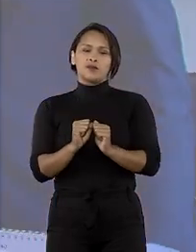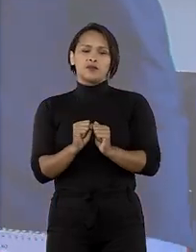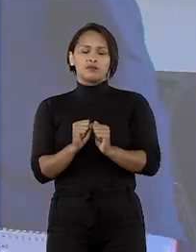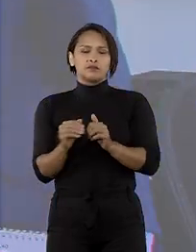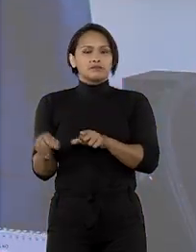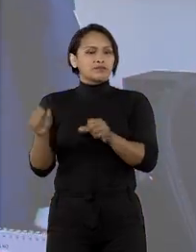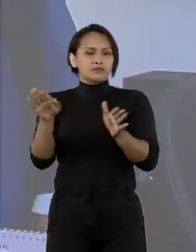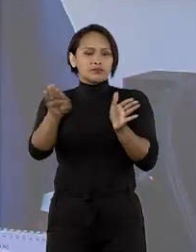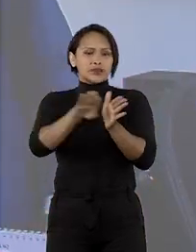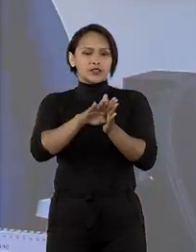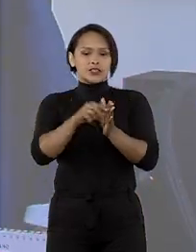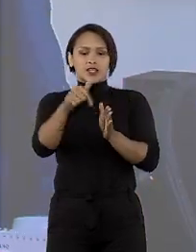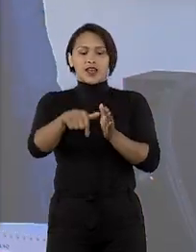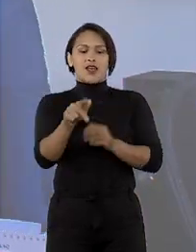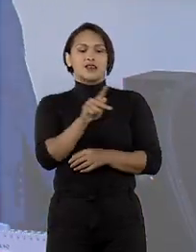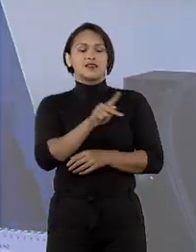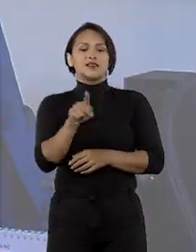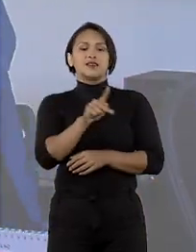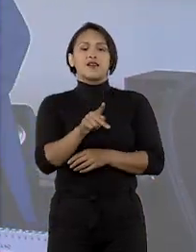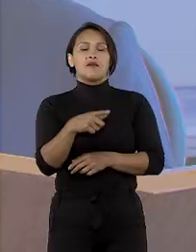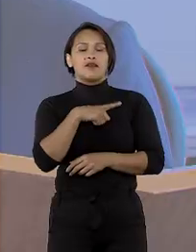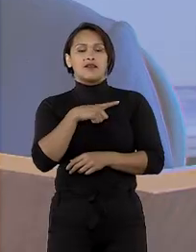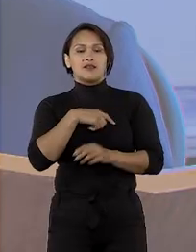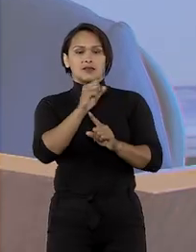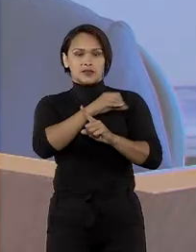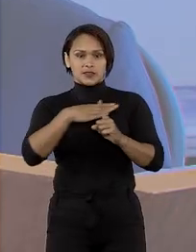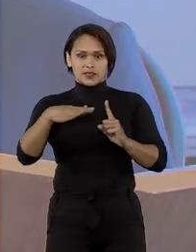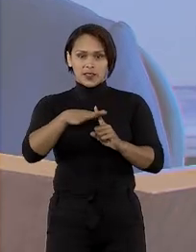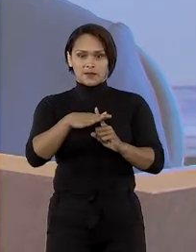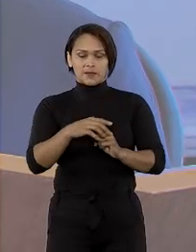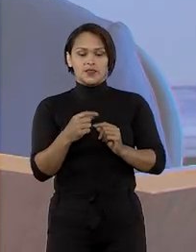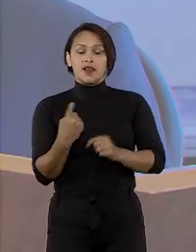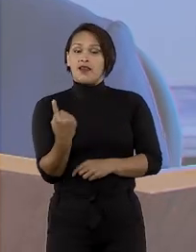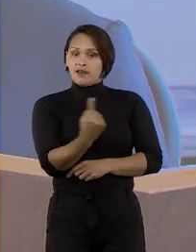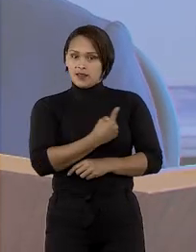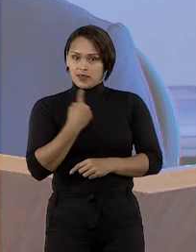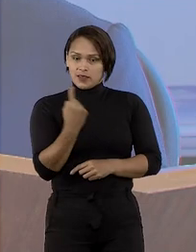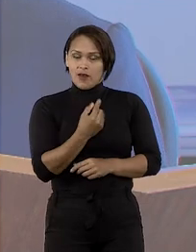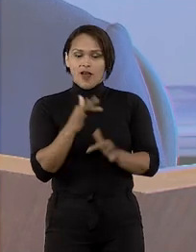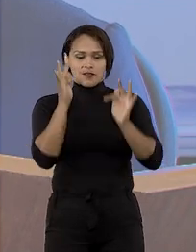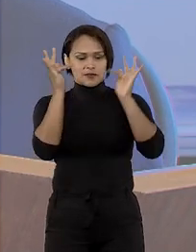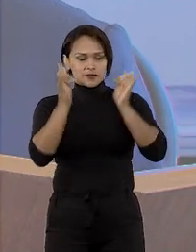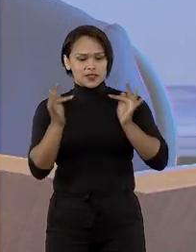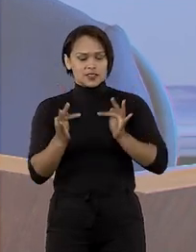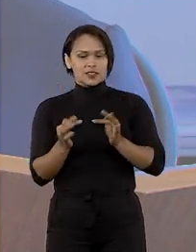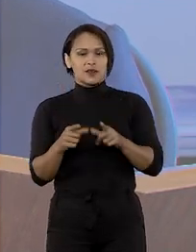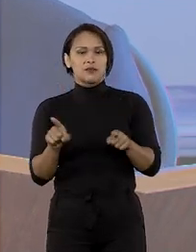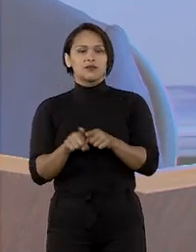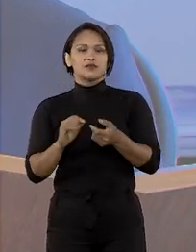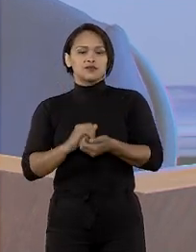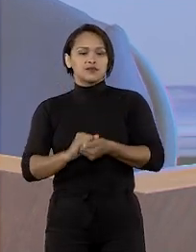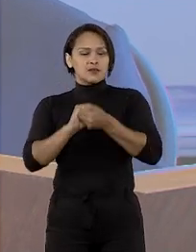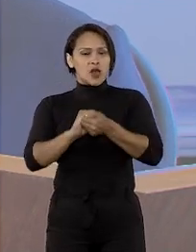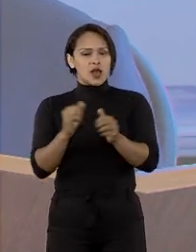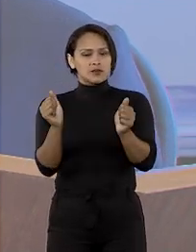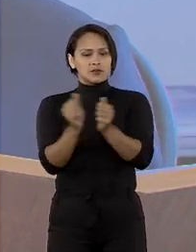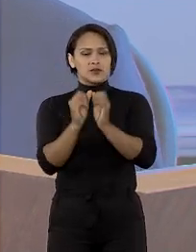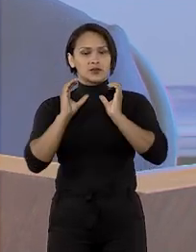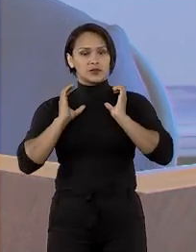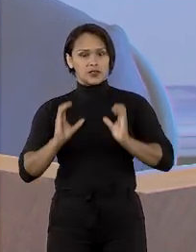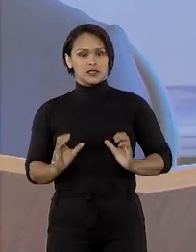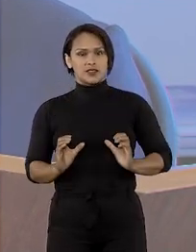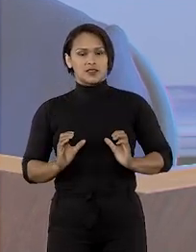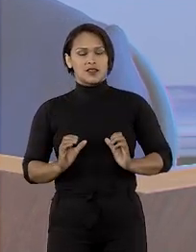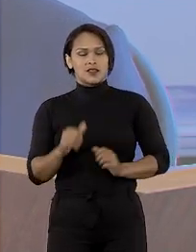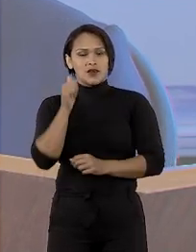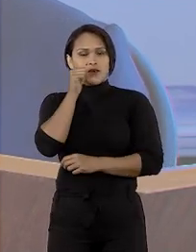esse tipo de cargo que tem para a sociedade. Ficamos felizes porque estamos de mãos dadas com o cidadão e com